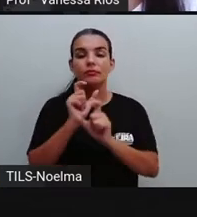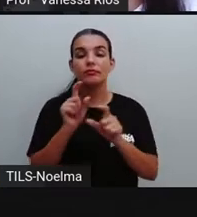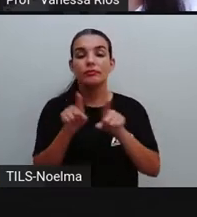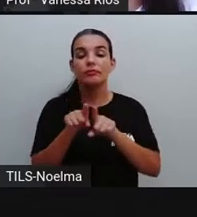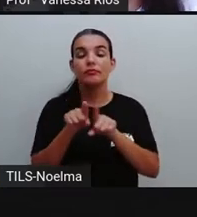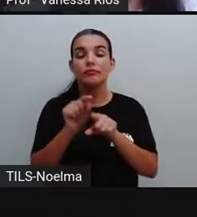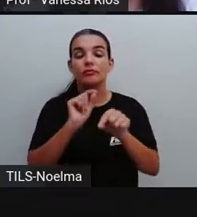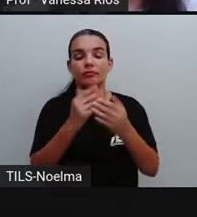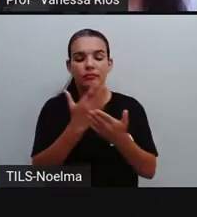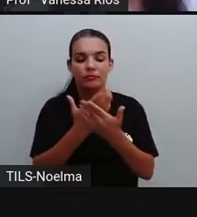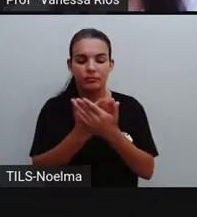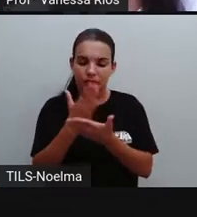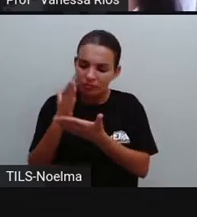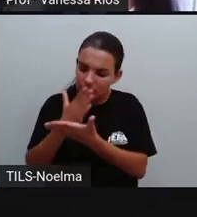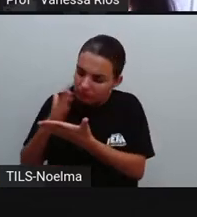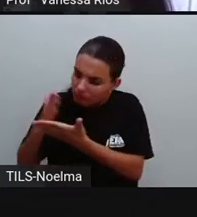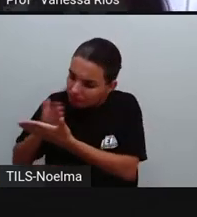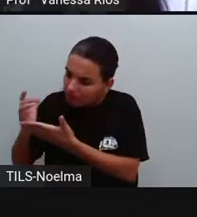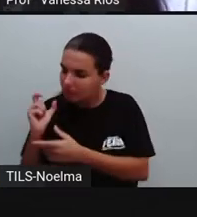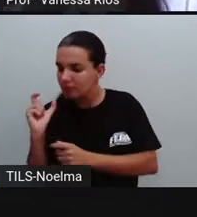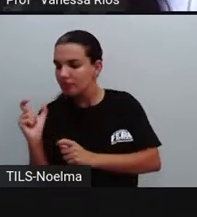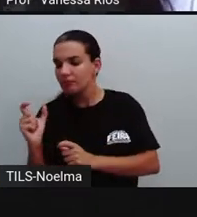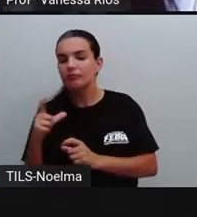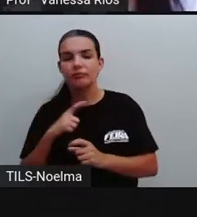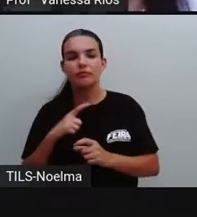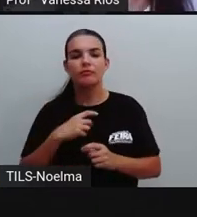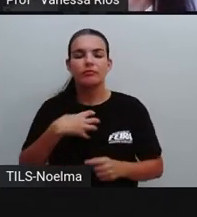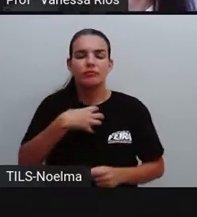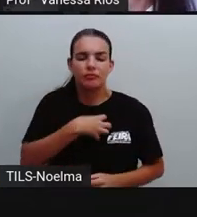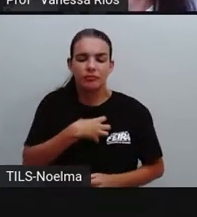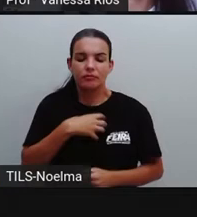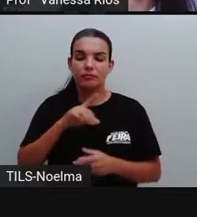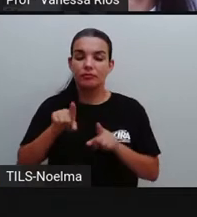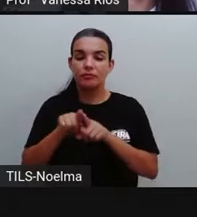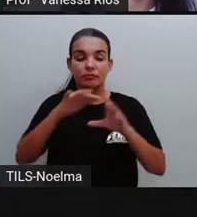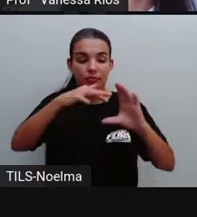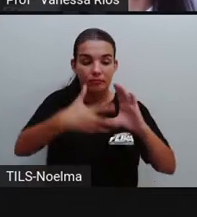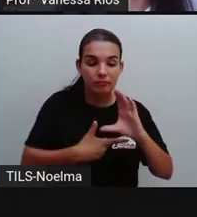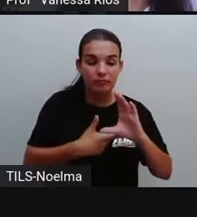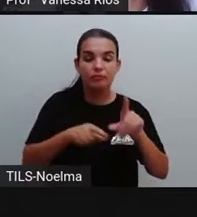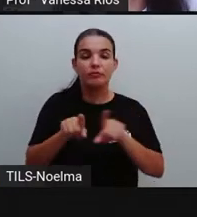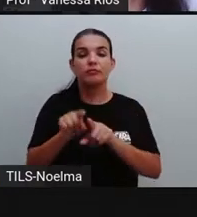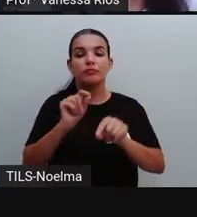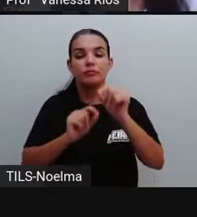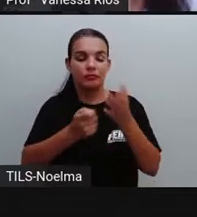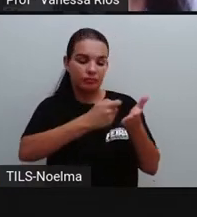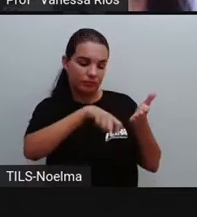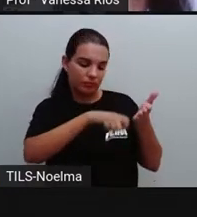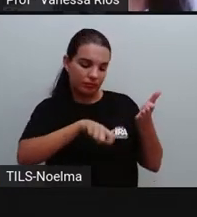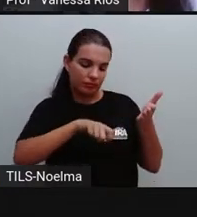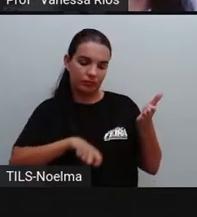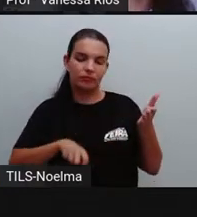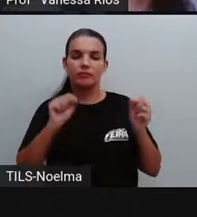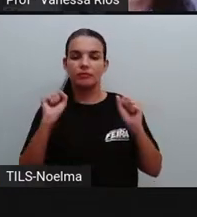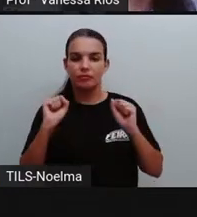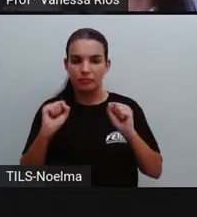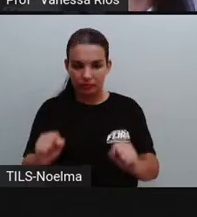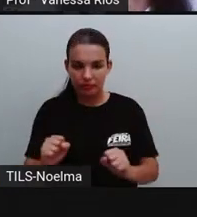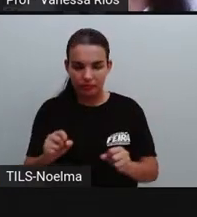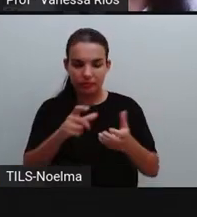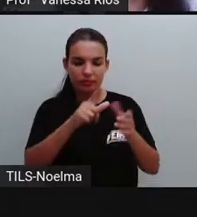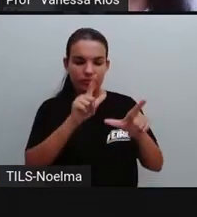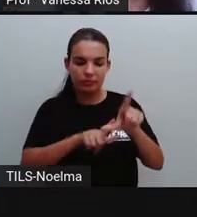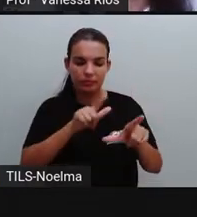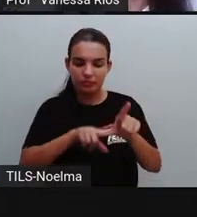em relação ao seu sentido, à sua classificação, e também aí a forma correta de utilizar as letras